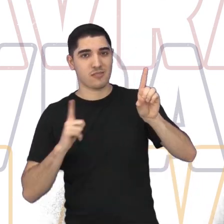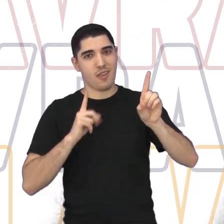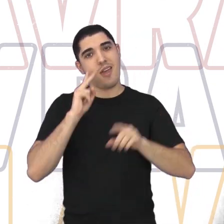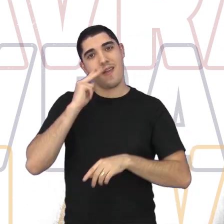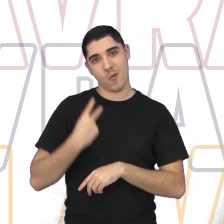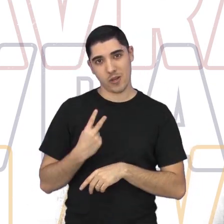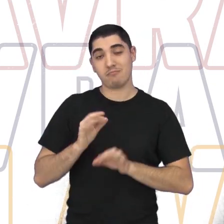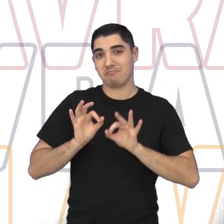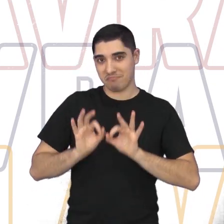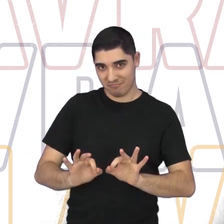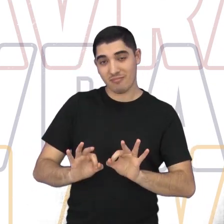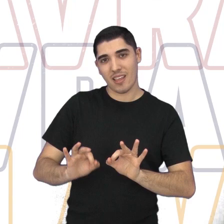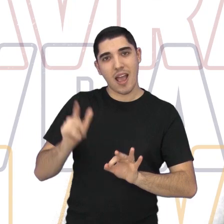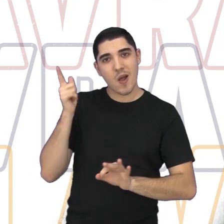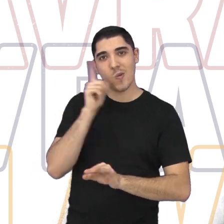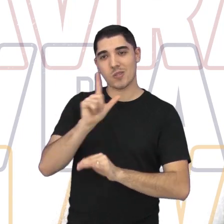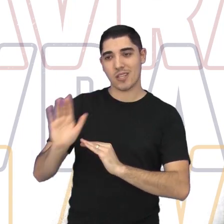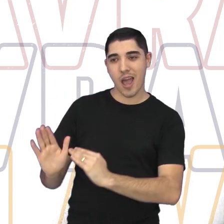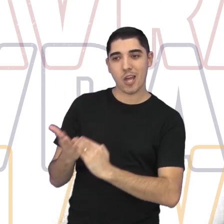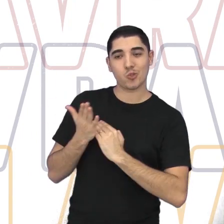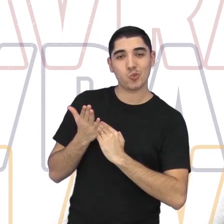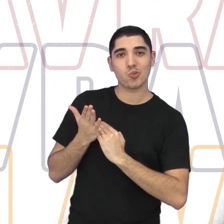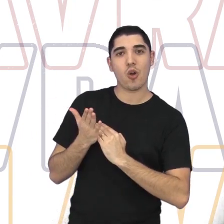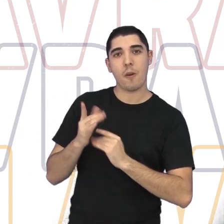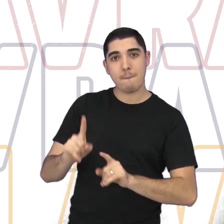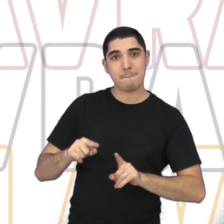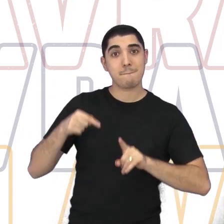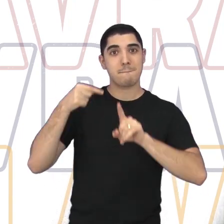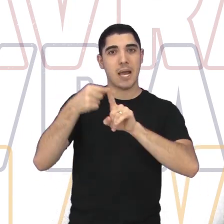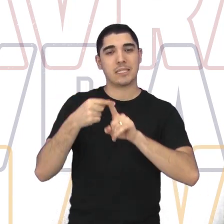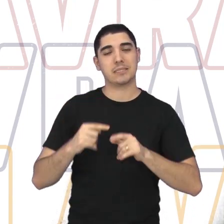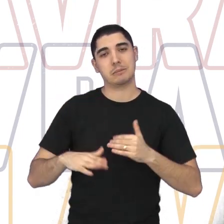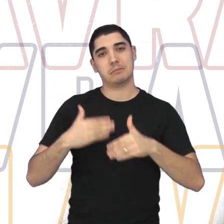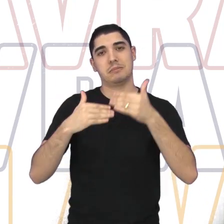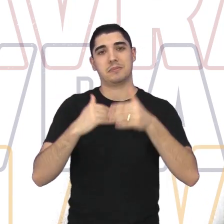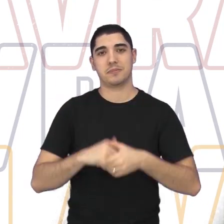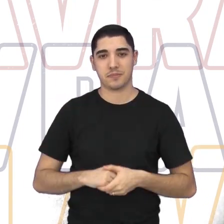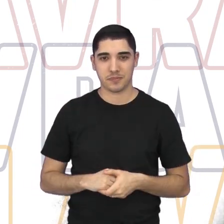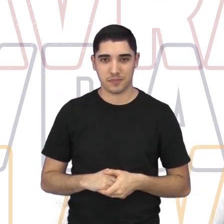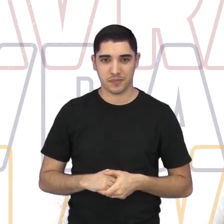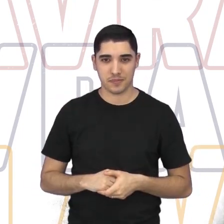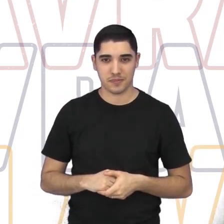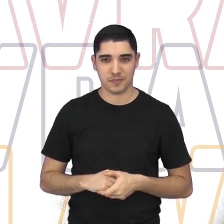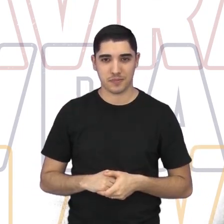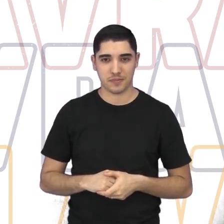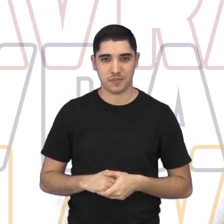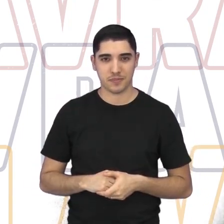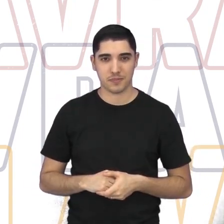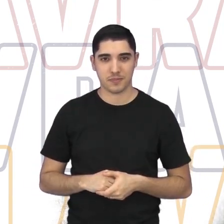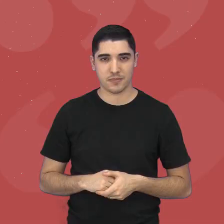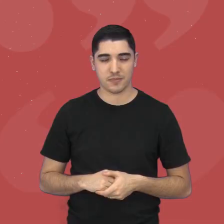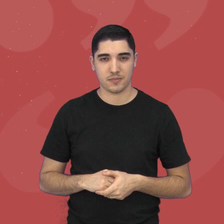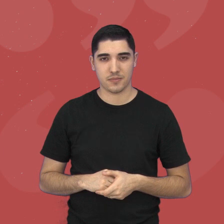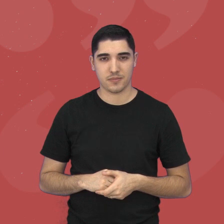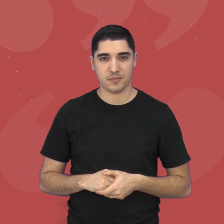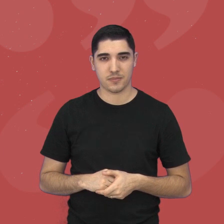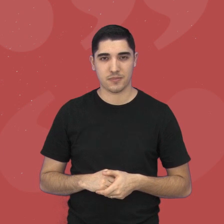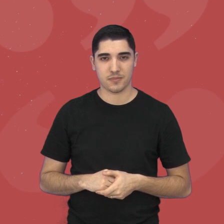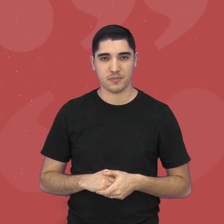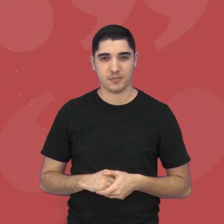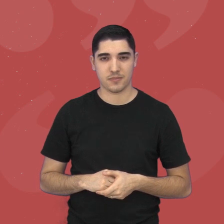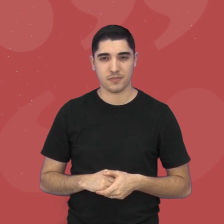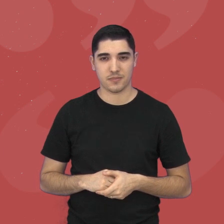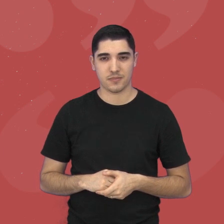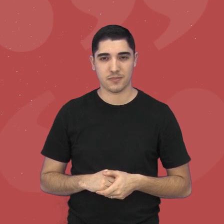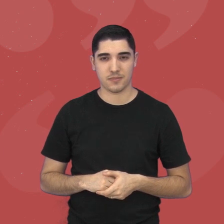Então, hoje, graças a Deus, nós temos esses reconhecimentos para nos ajudar bem mais, né? Existe